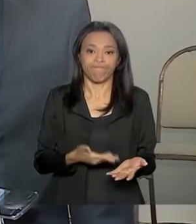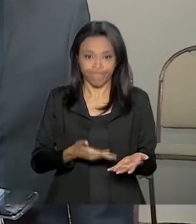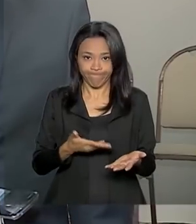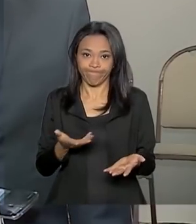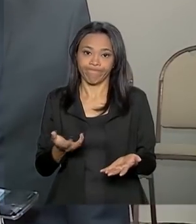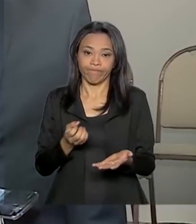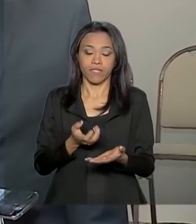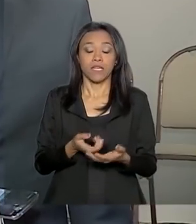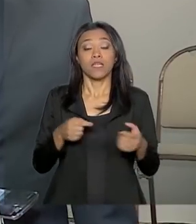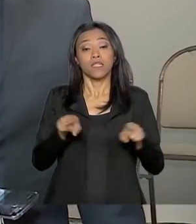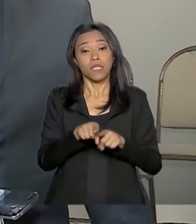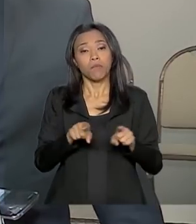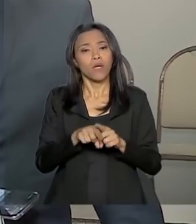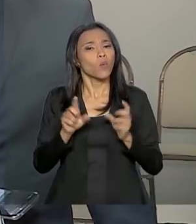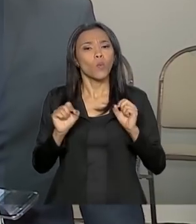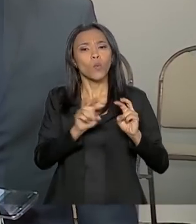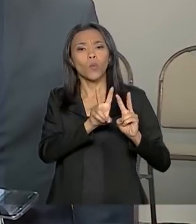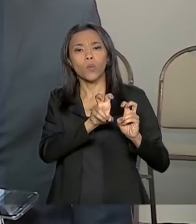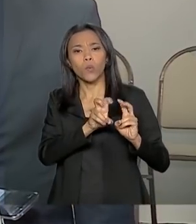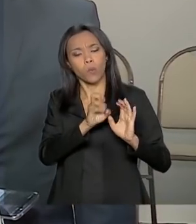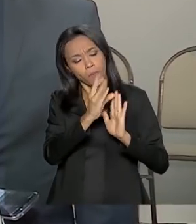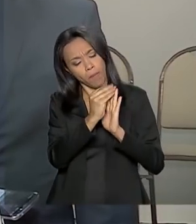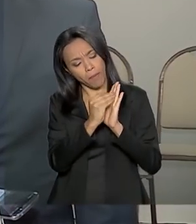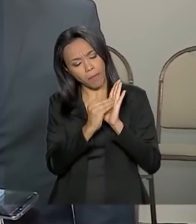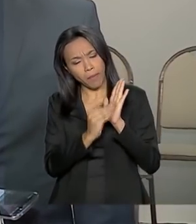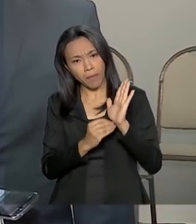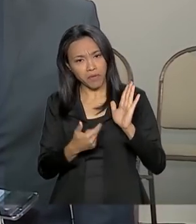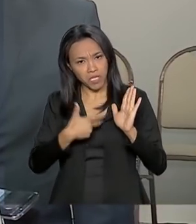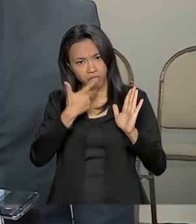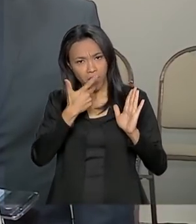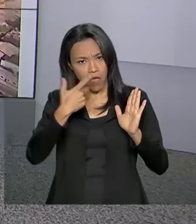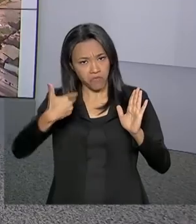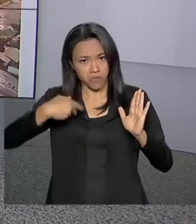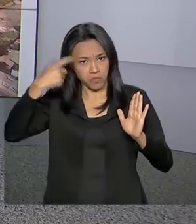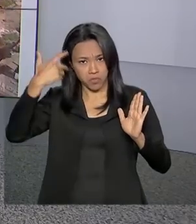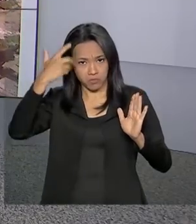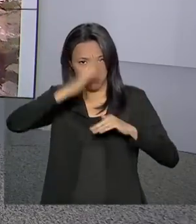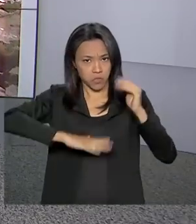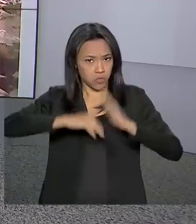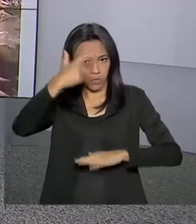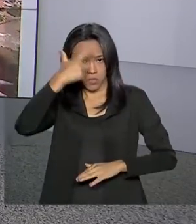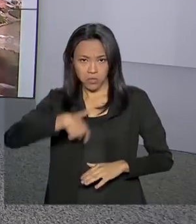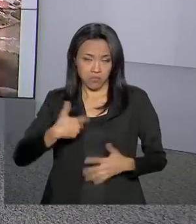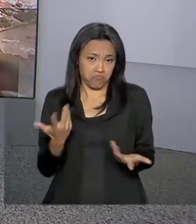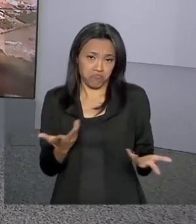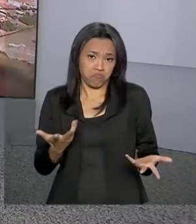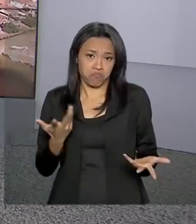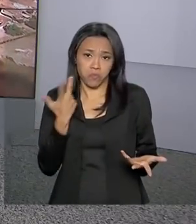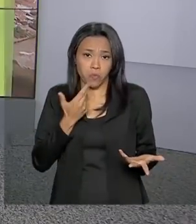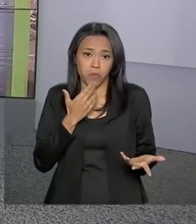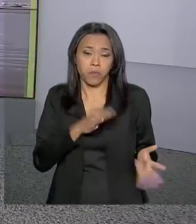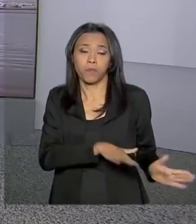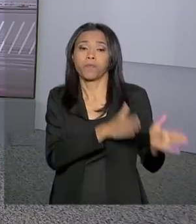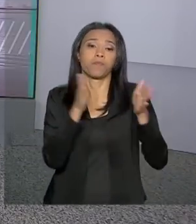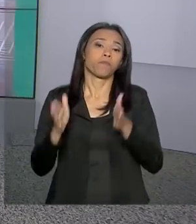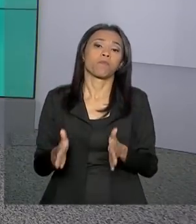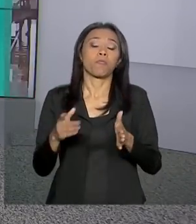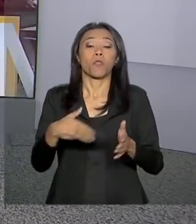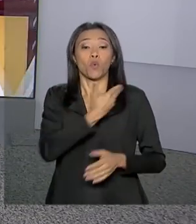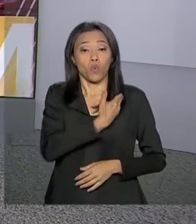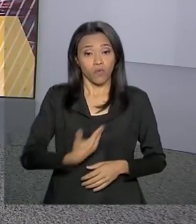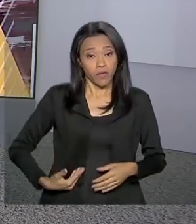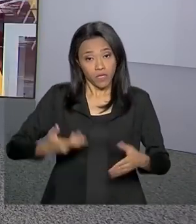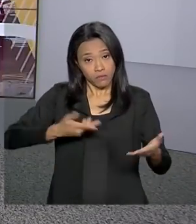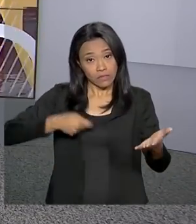governo sancionou uma lei que